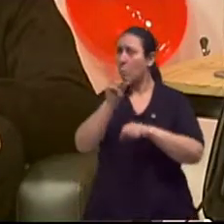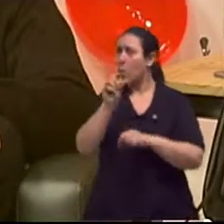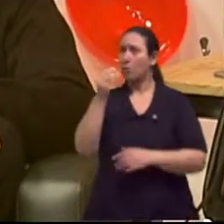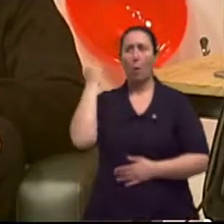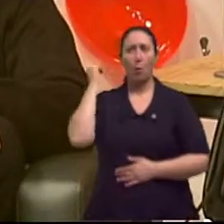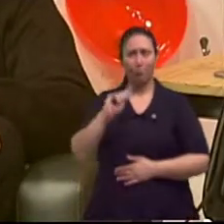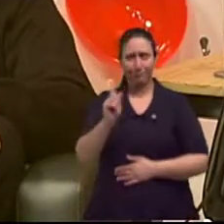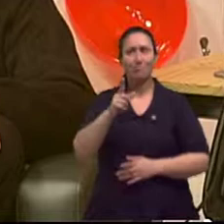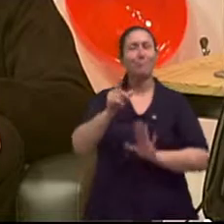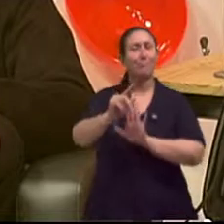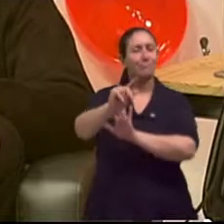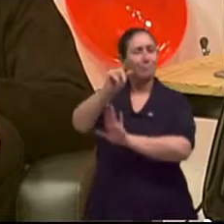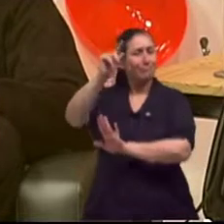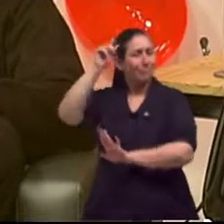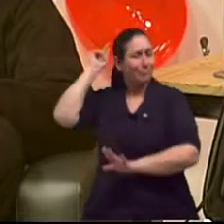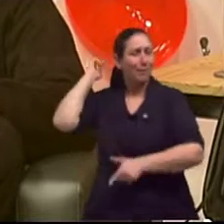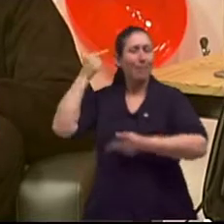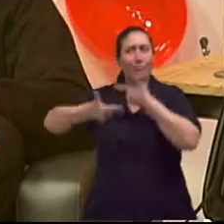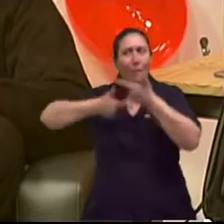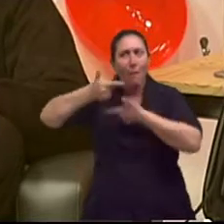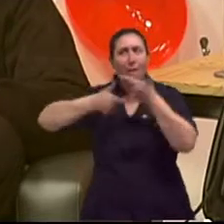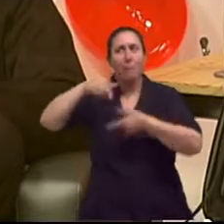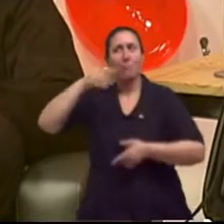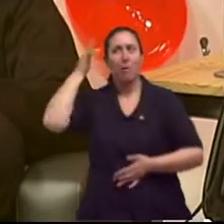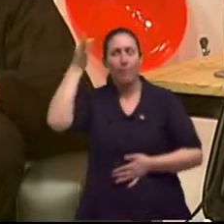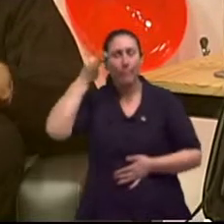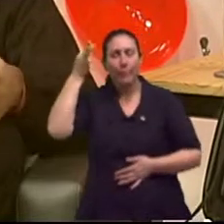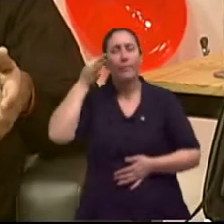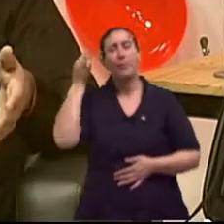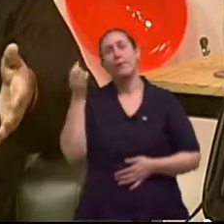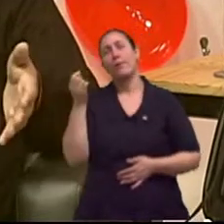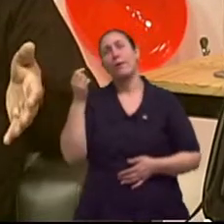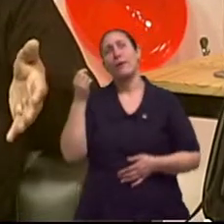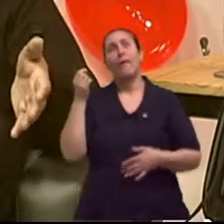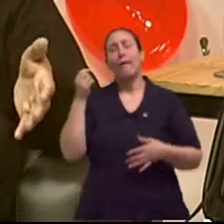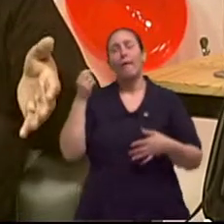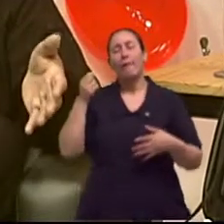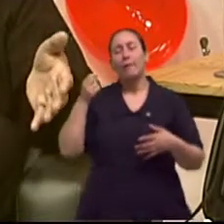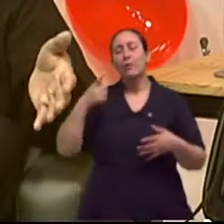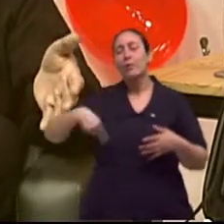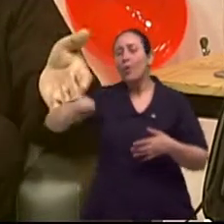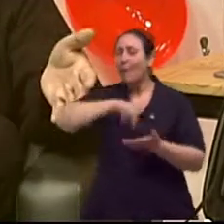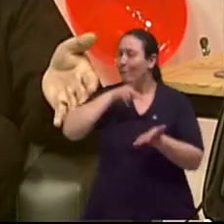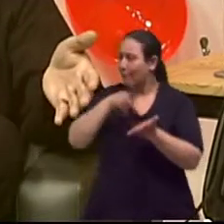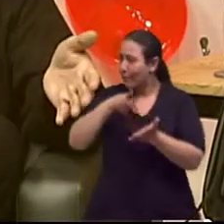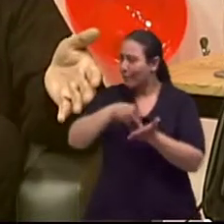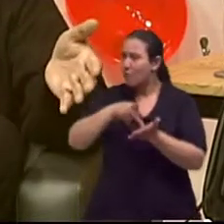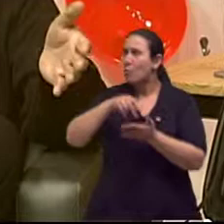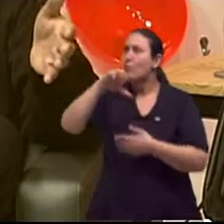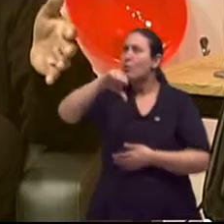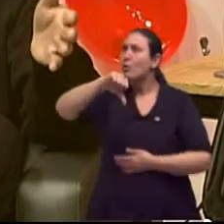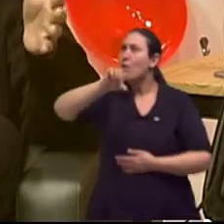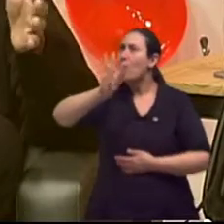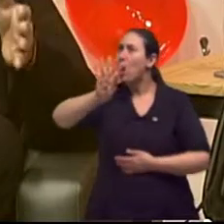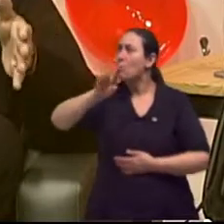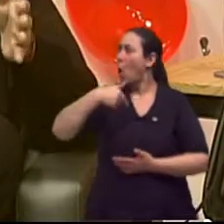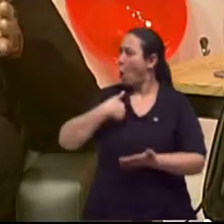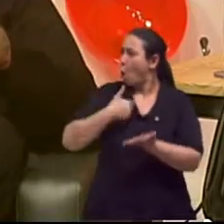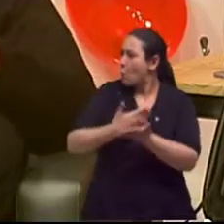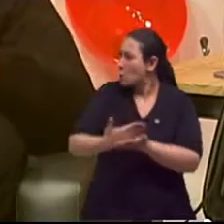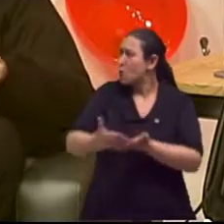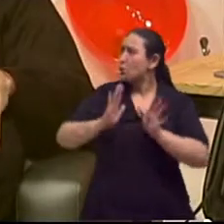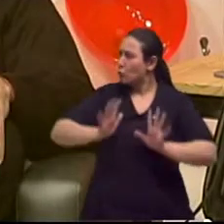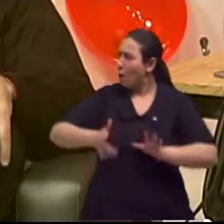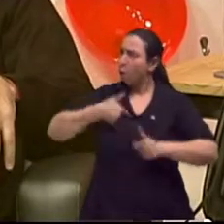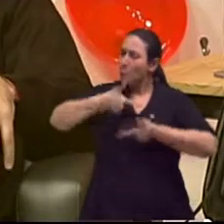começamos a trabalhar em cima dessa área. Olha, na verdade conheço, desde 94 já estou